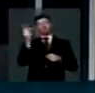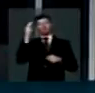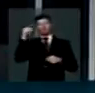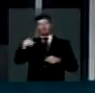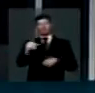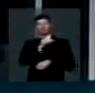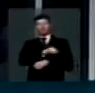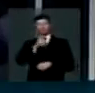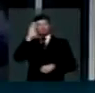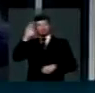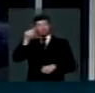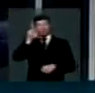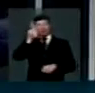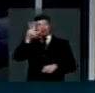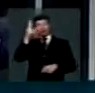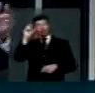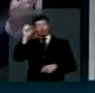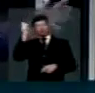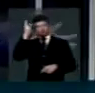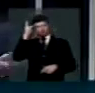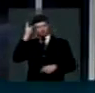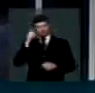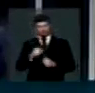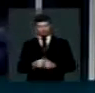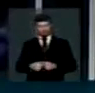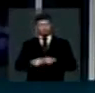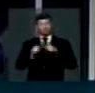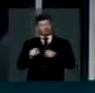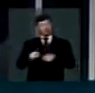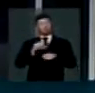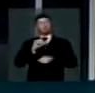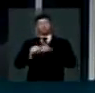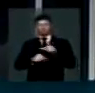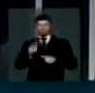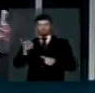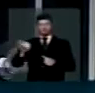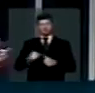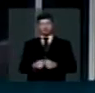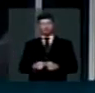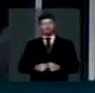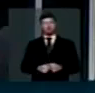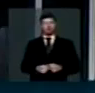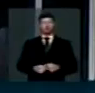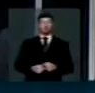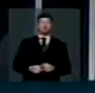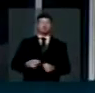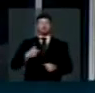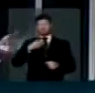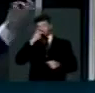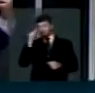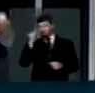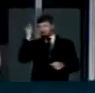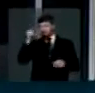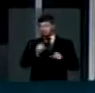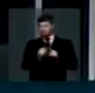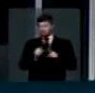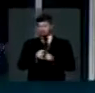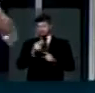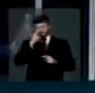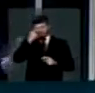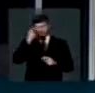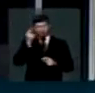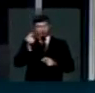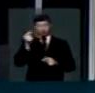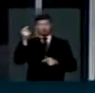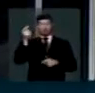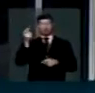principalmente de Guarulhos e São Paulo. Essas coisas vão, então, mudar. Lembro que é muito importante o capital estrangeiro